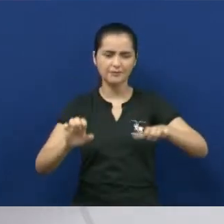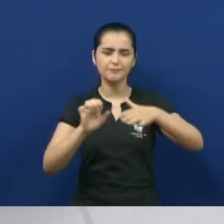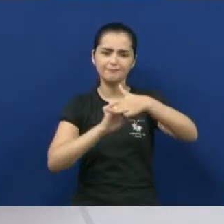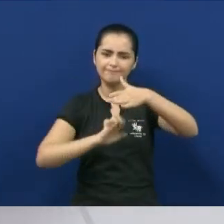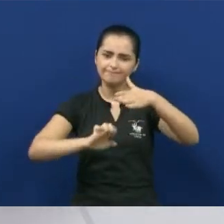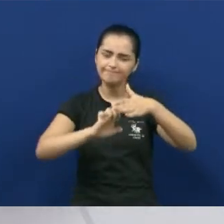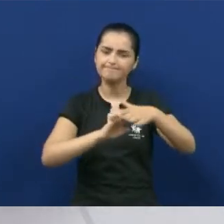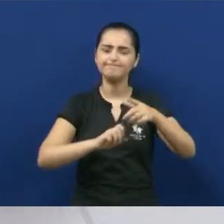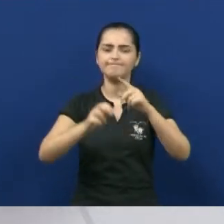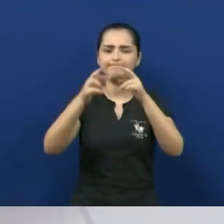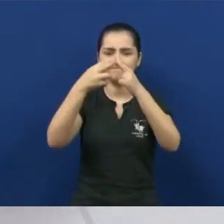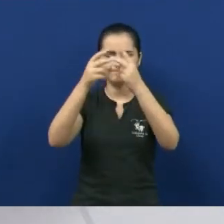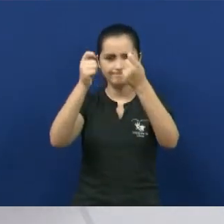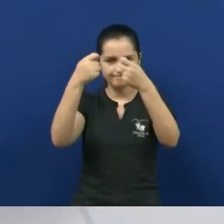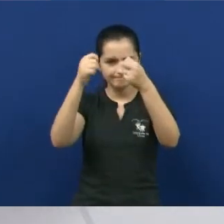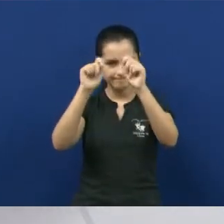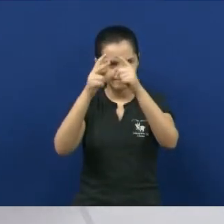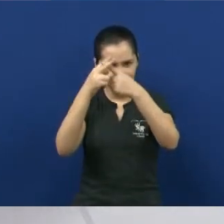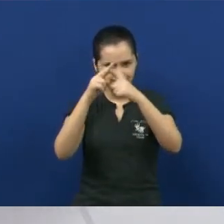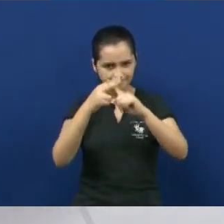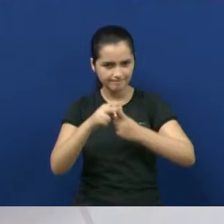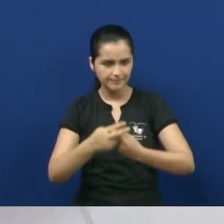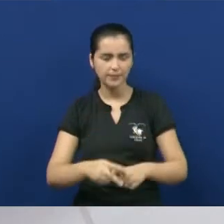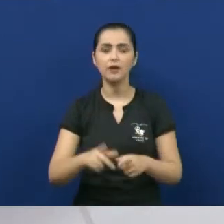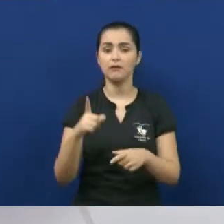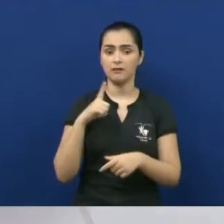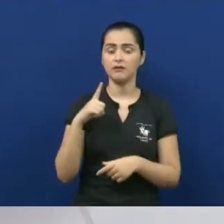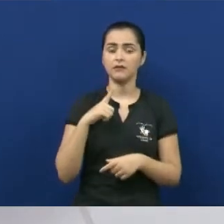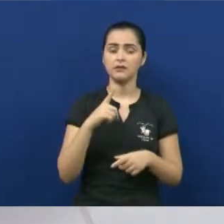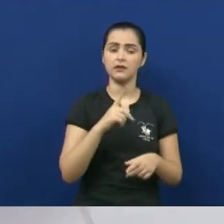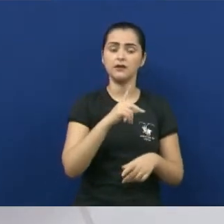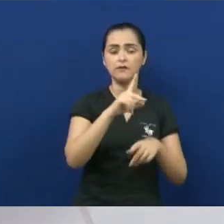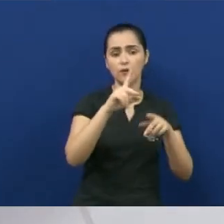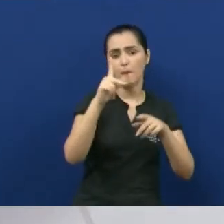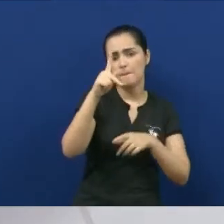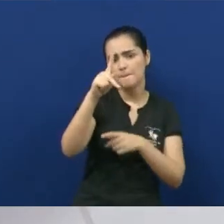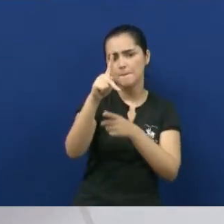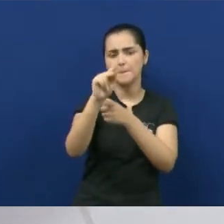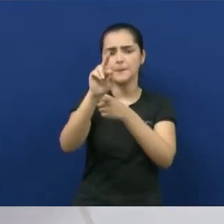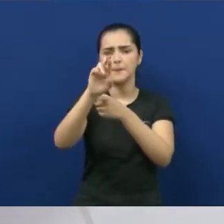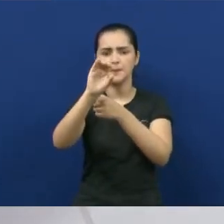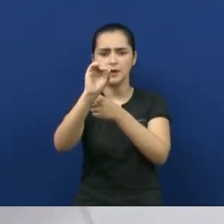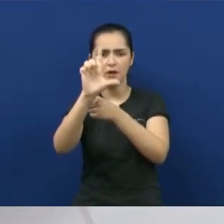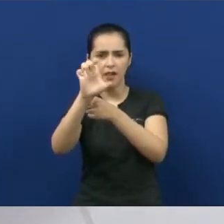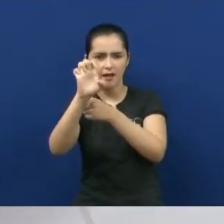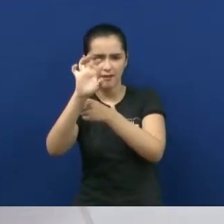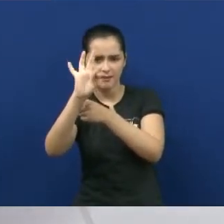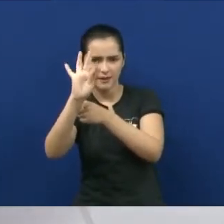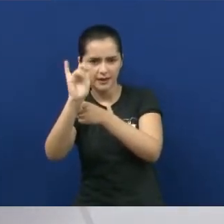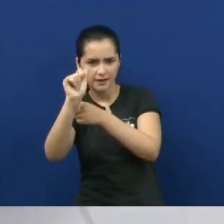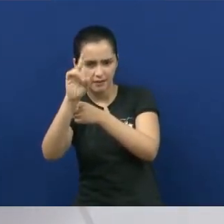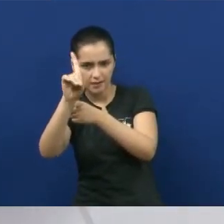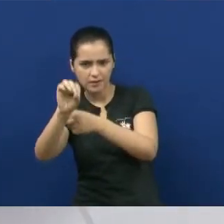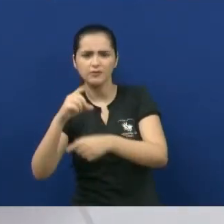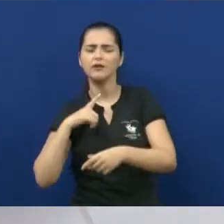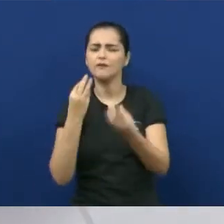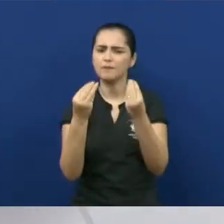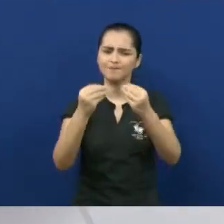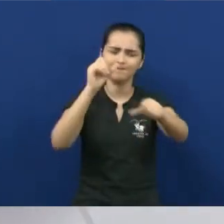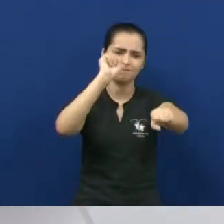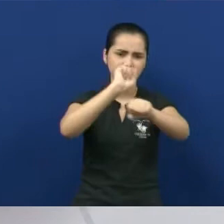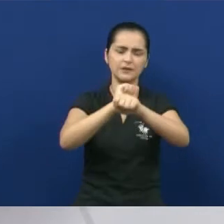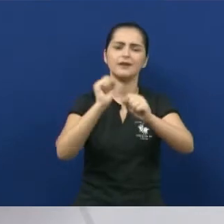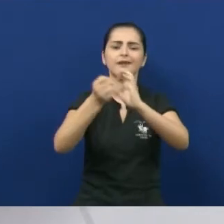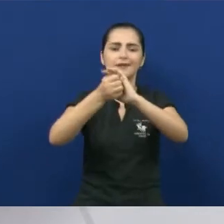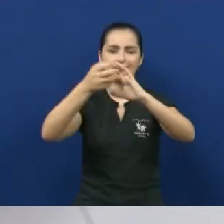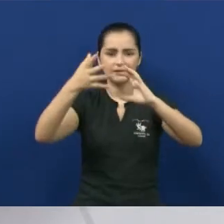surgiu a classe do proletariado e, junto com ele, muitas greves aconteceram. Então, é uma característica